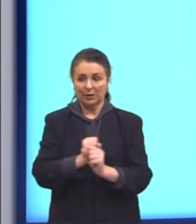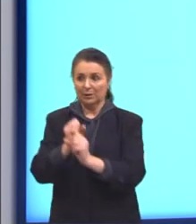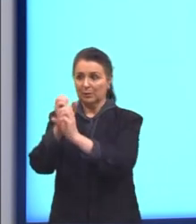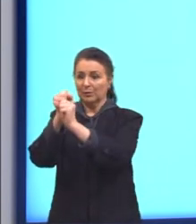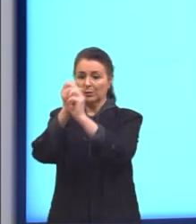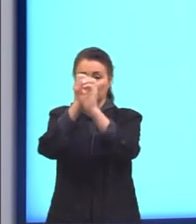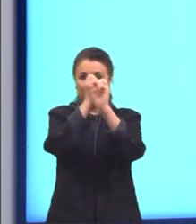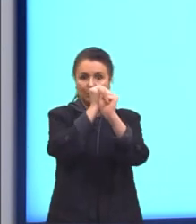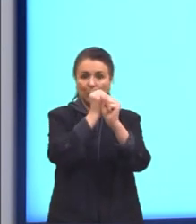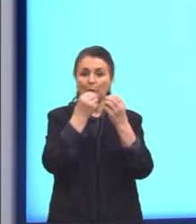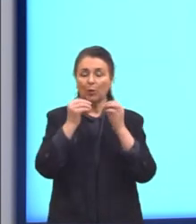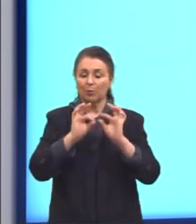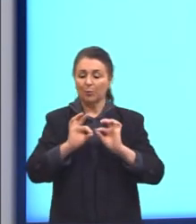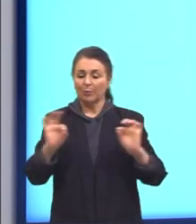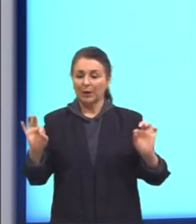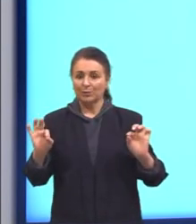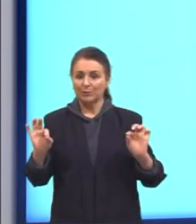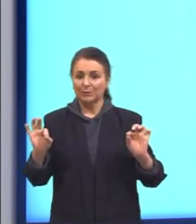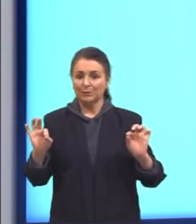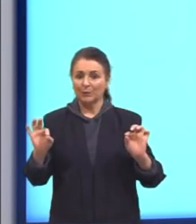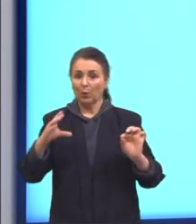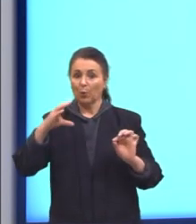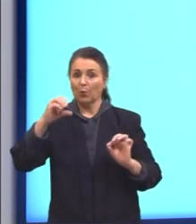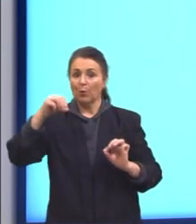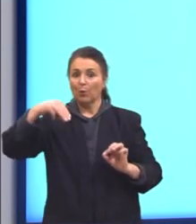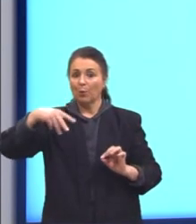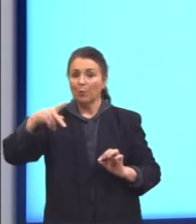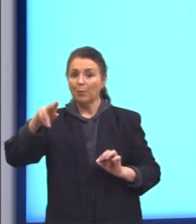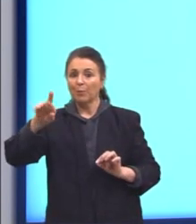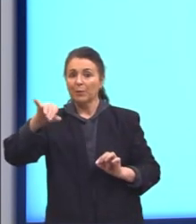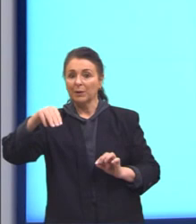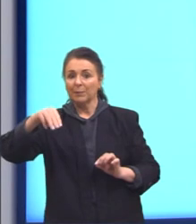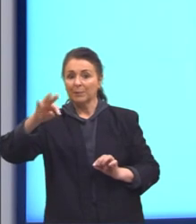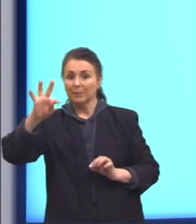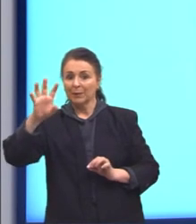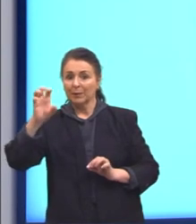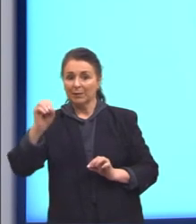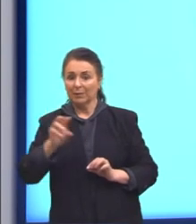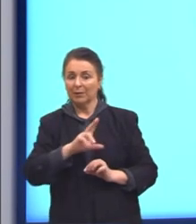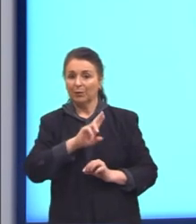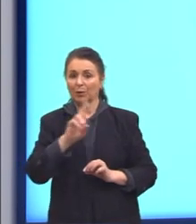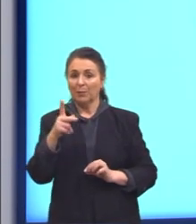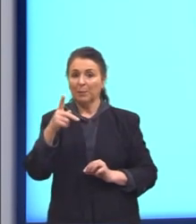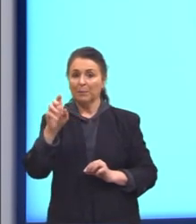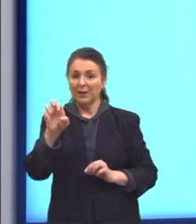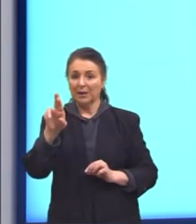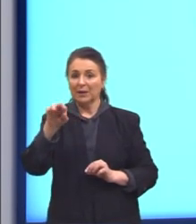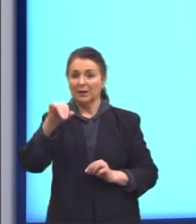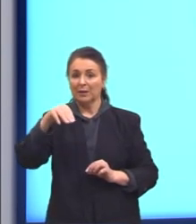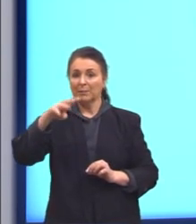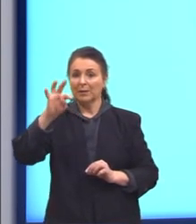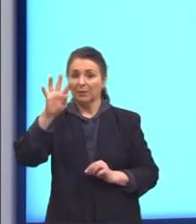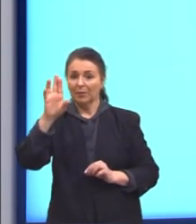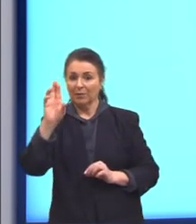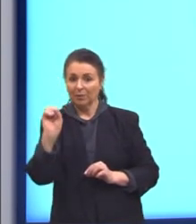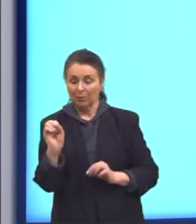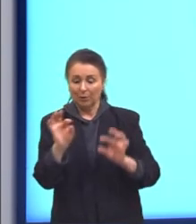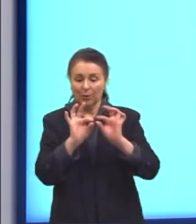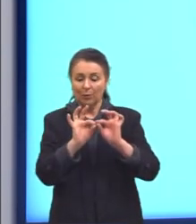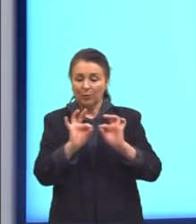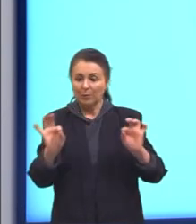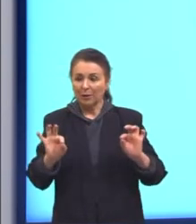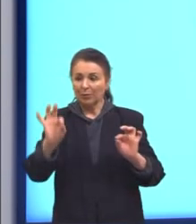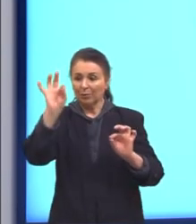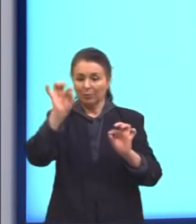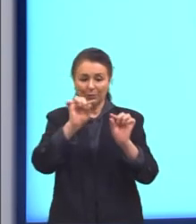perímetro ou comprimento? O perímetro, ele também recebe esse nome de comprimento da circunferência. E aqui